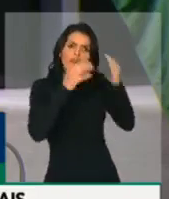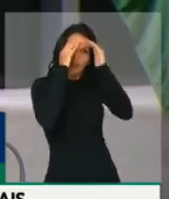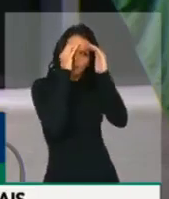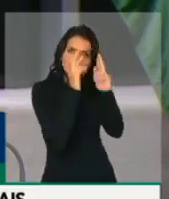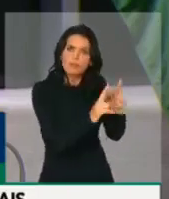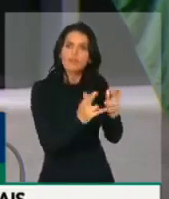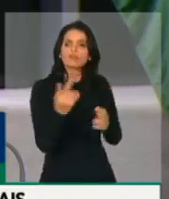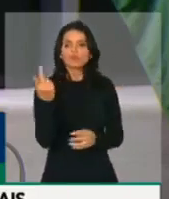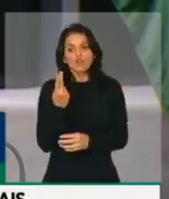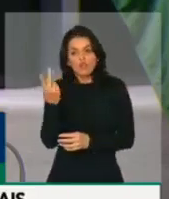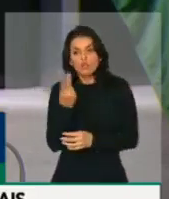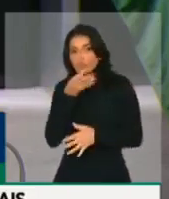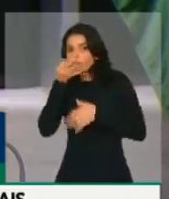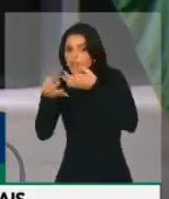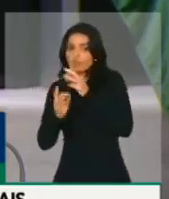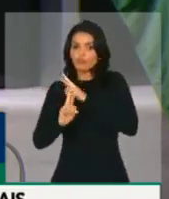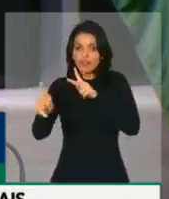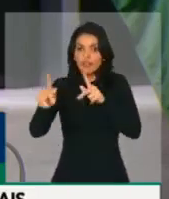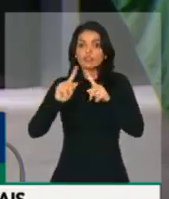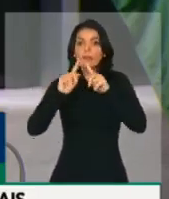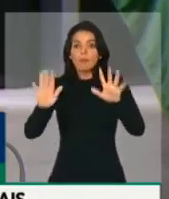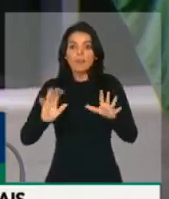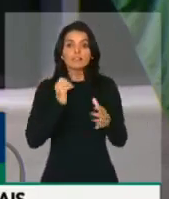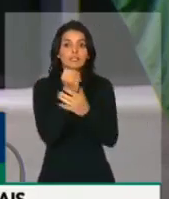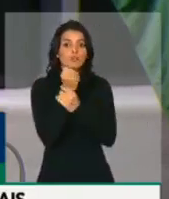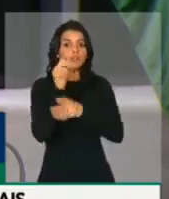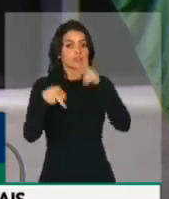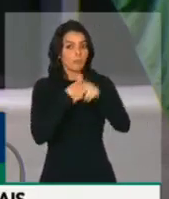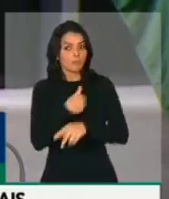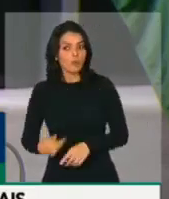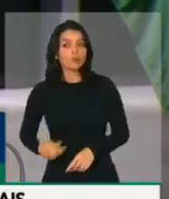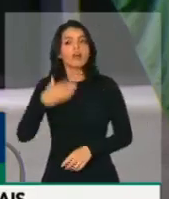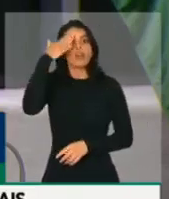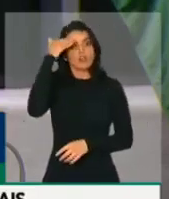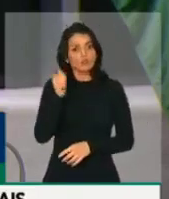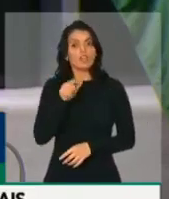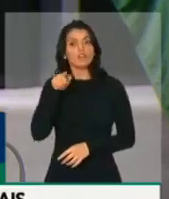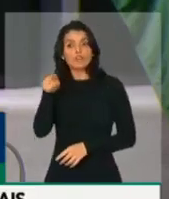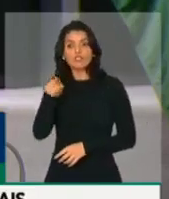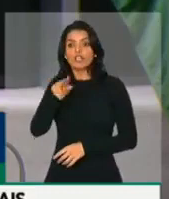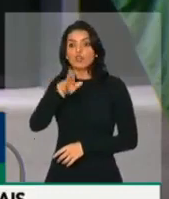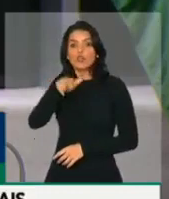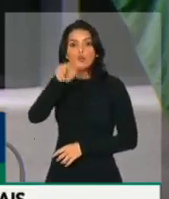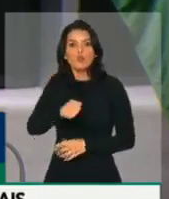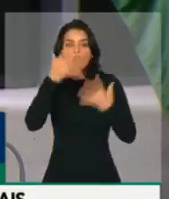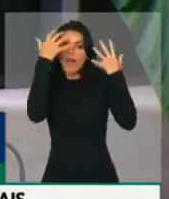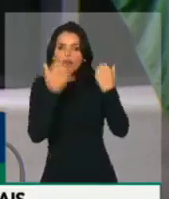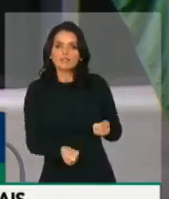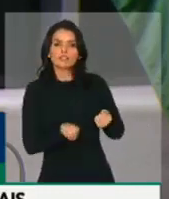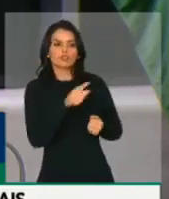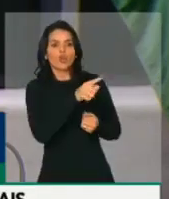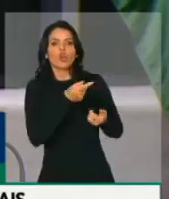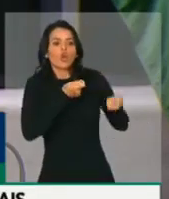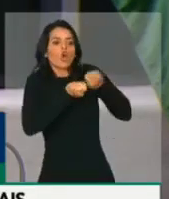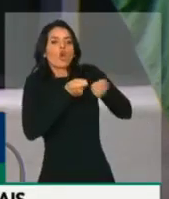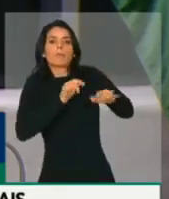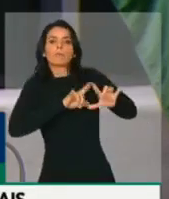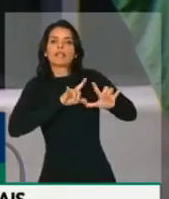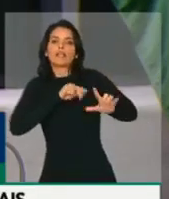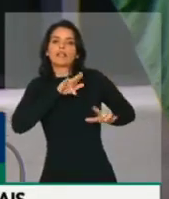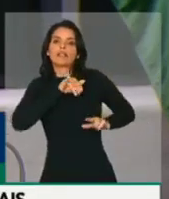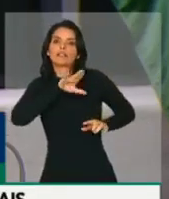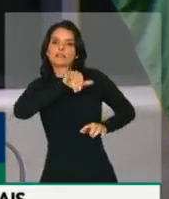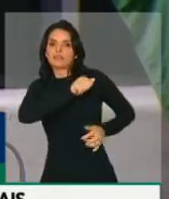a divergência que nós temos, sobre segurança pública. Mas sei que o senhor jamais foi conivente com a milícia. Nós